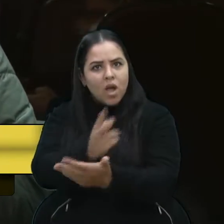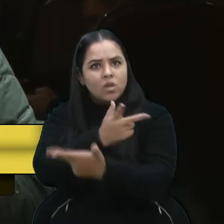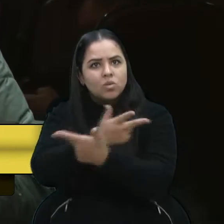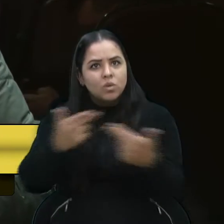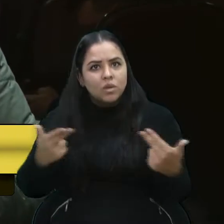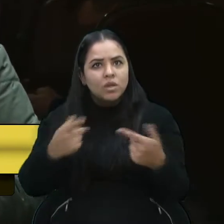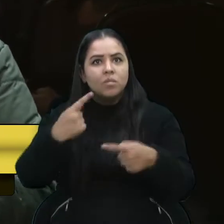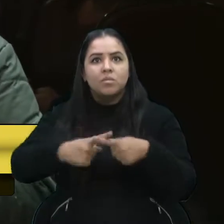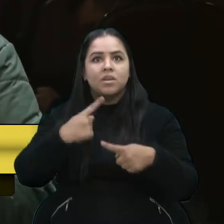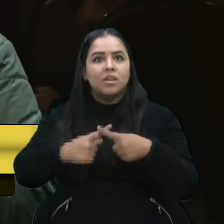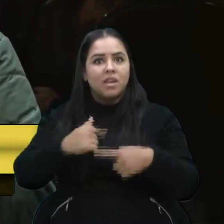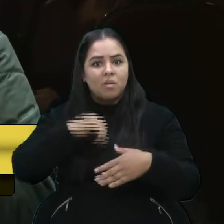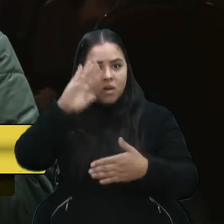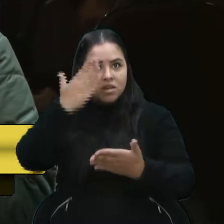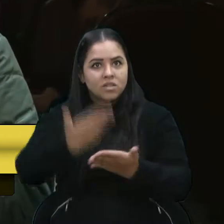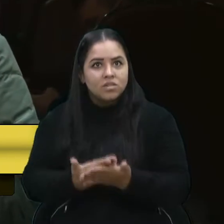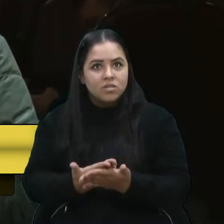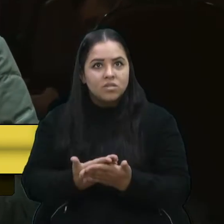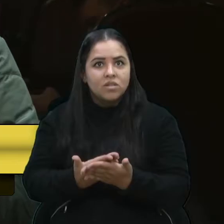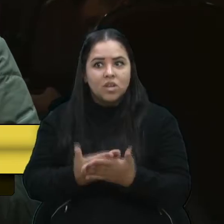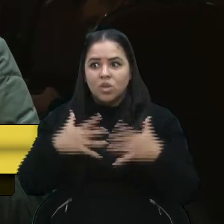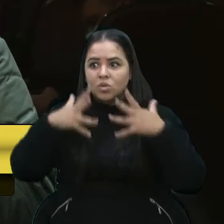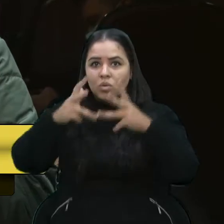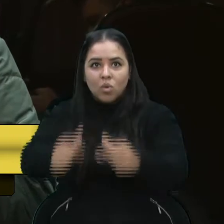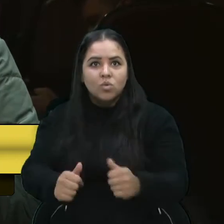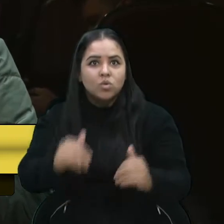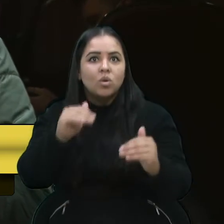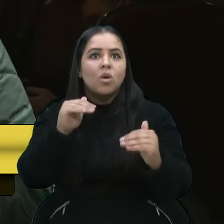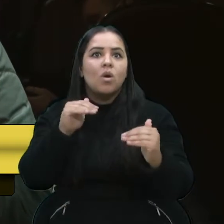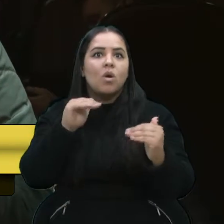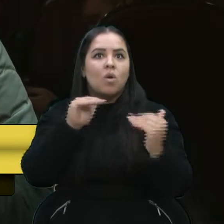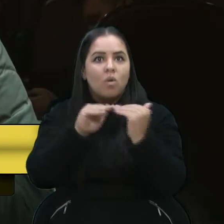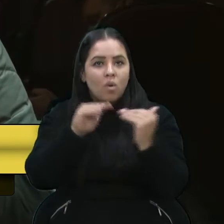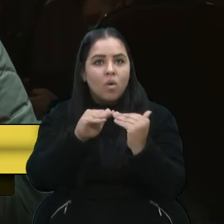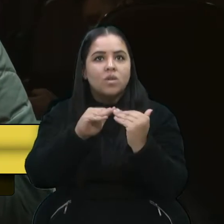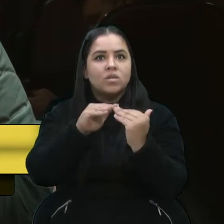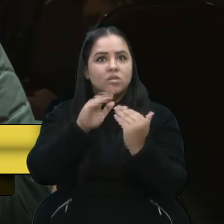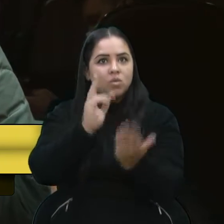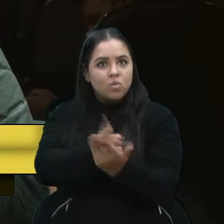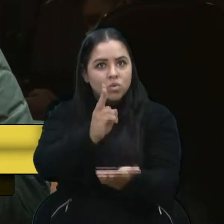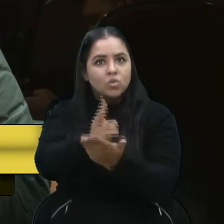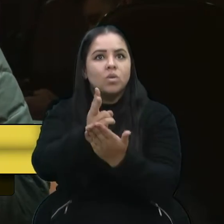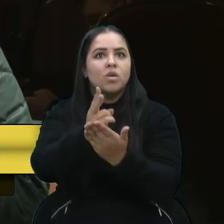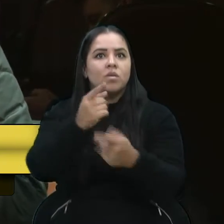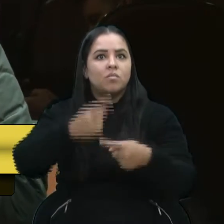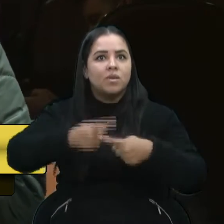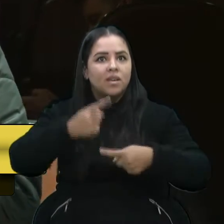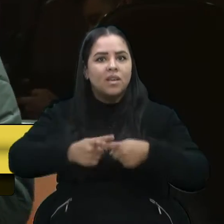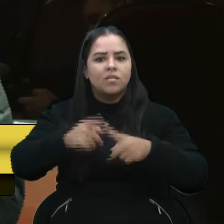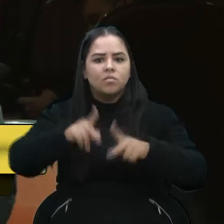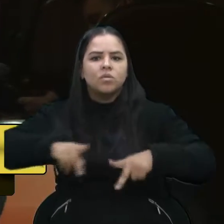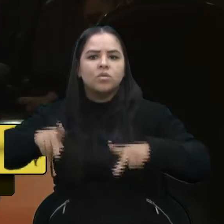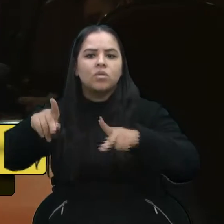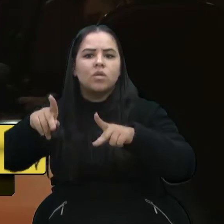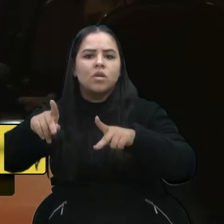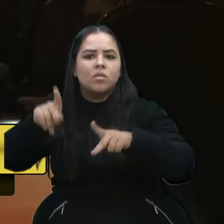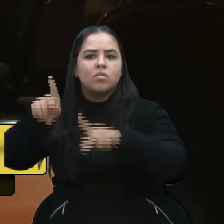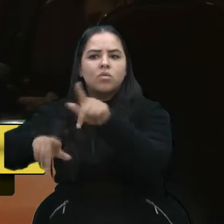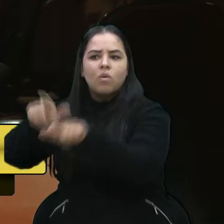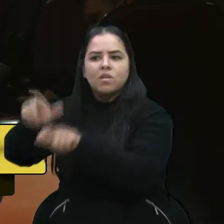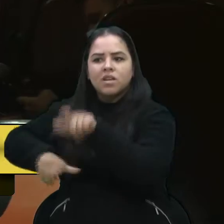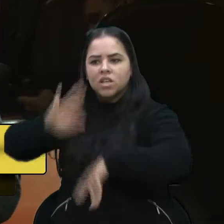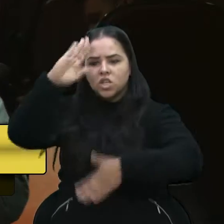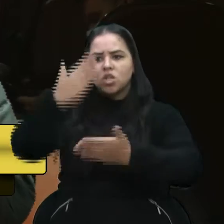isso... Ver... Aqui é consenso na casa, que as coisas querem que andem. As pessoas me perguntam aí fora, o que você acha a semana que vem?